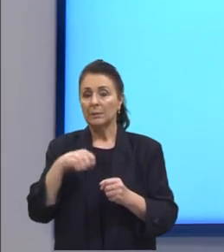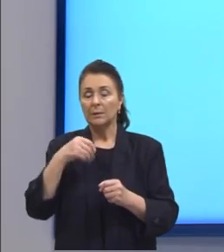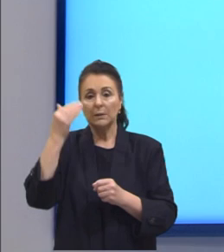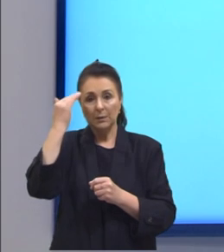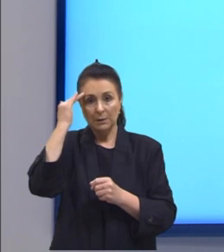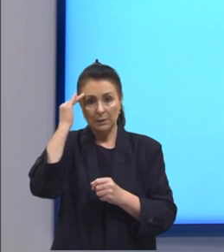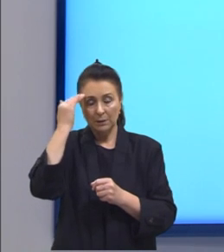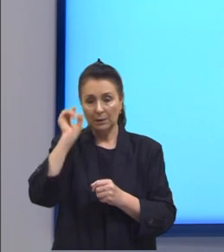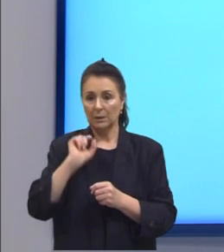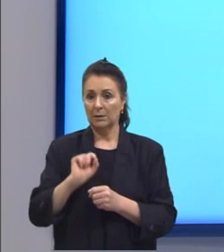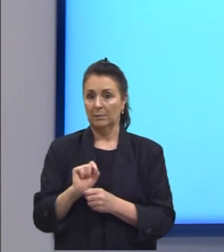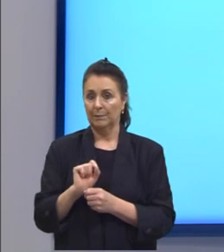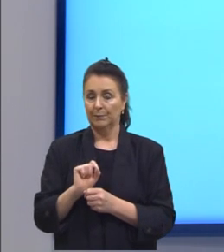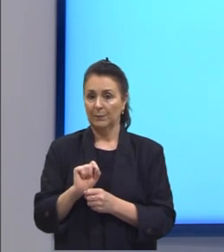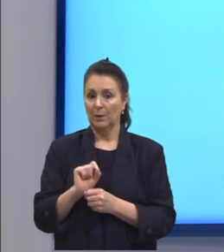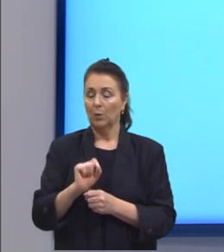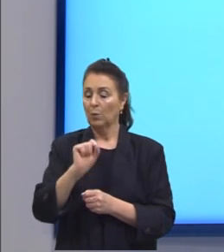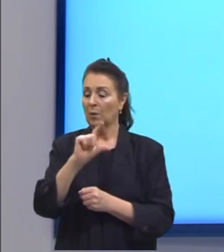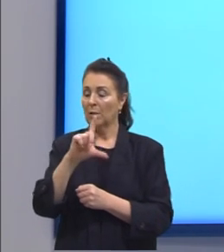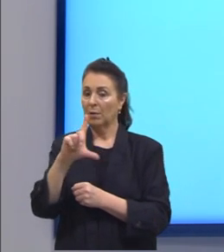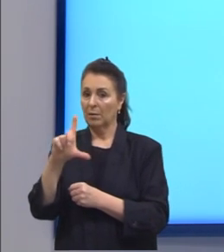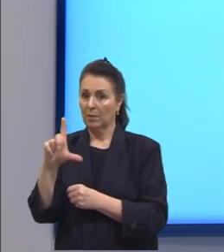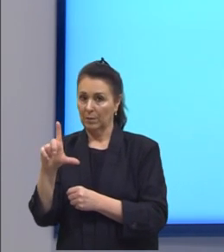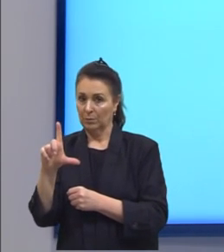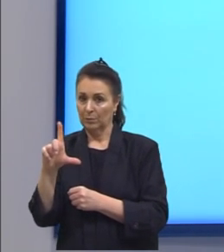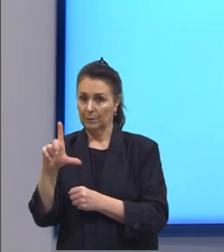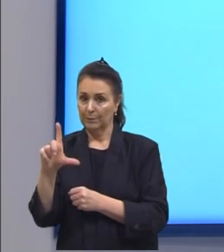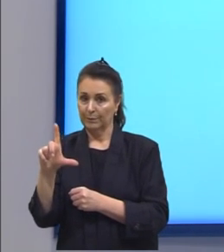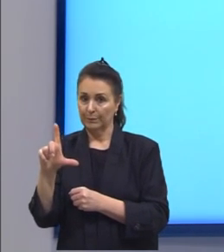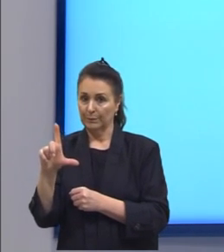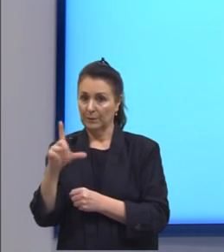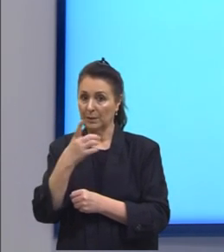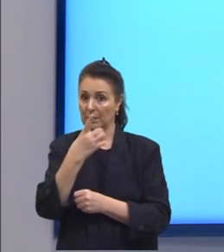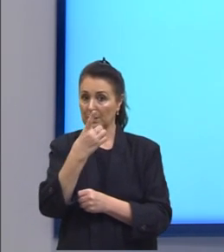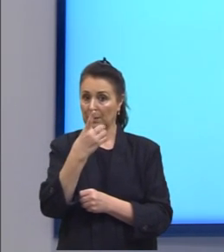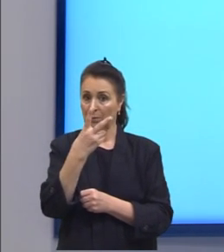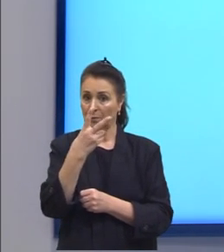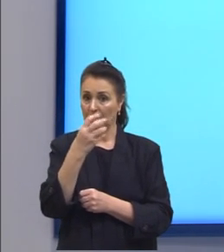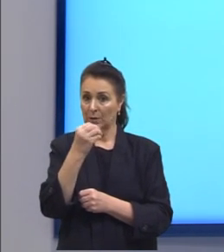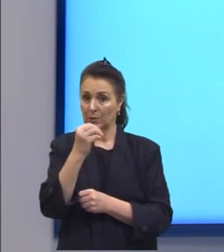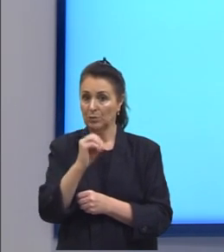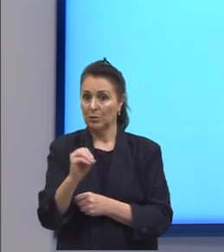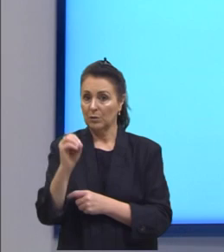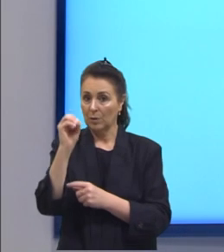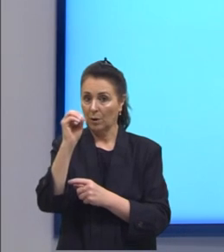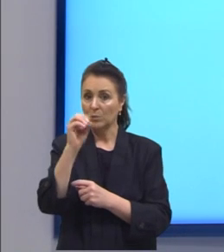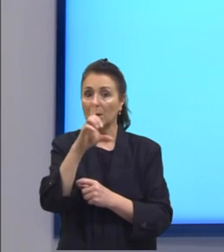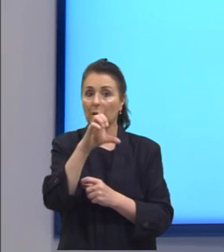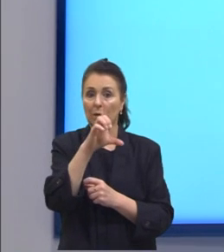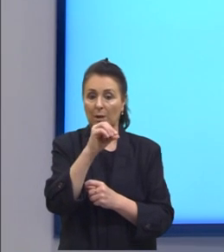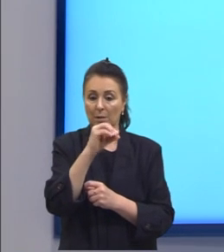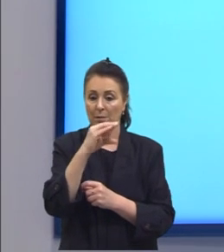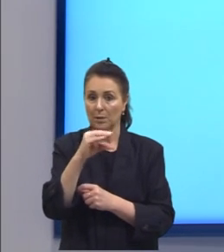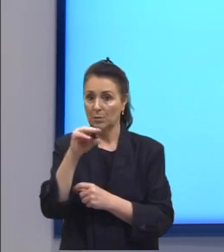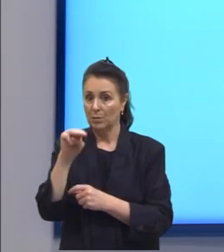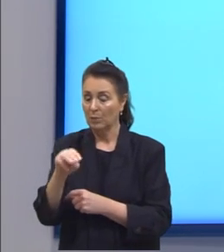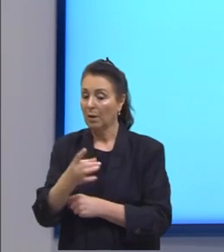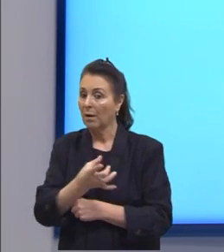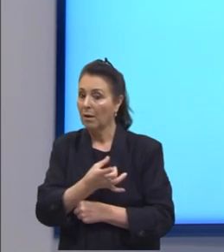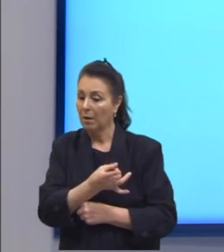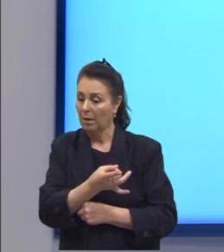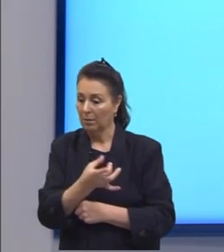entender é que os lados que formam o ângulo de 120 graus medem 10 centímetros cada um